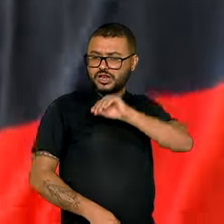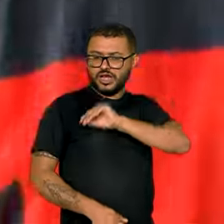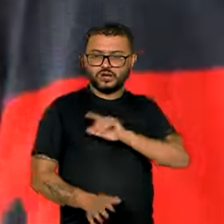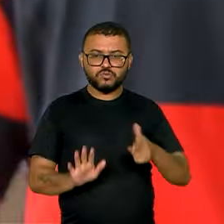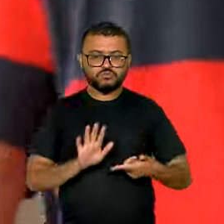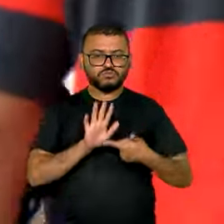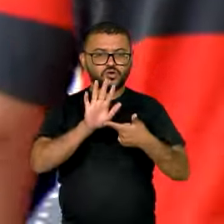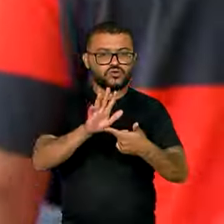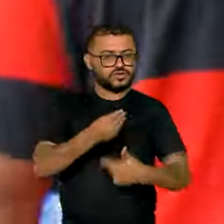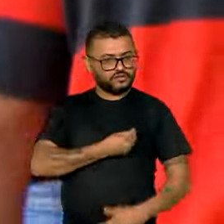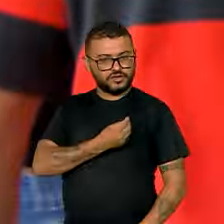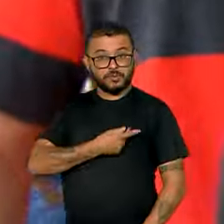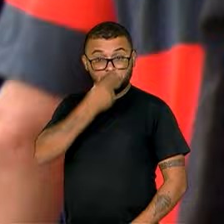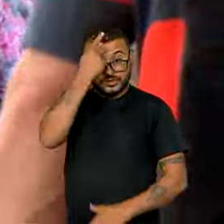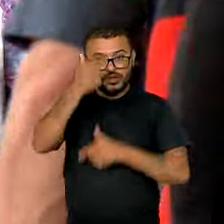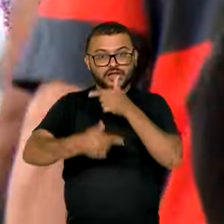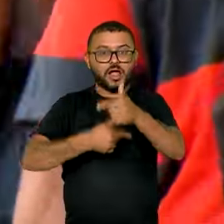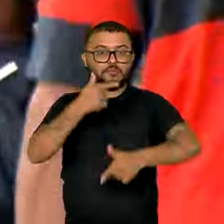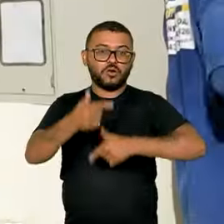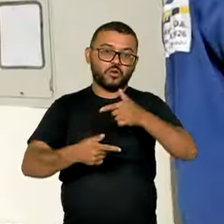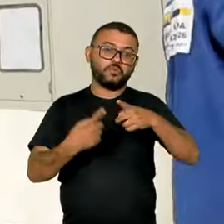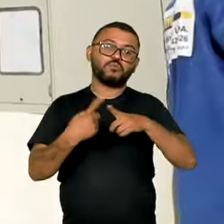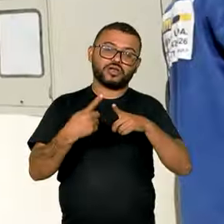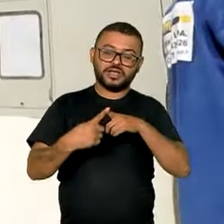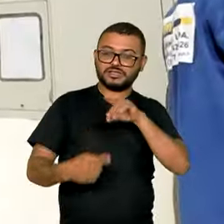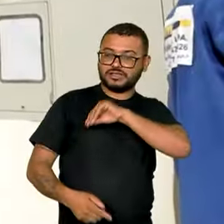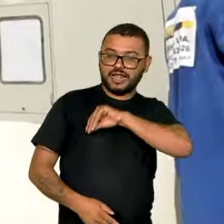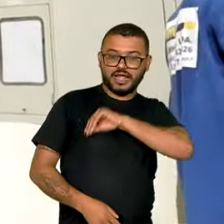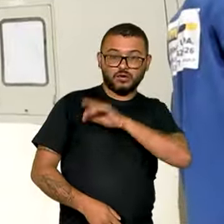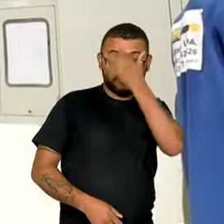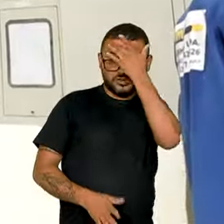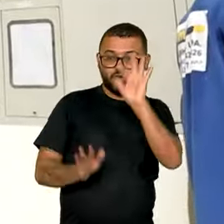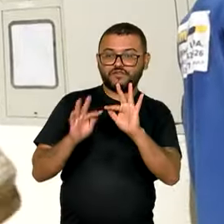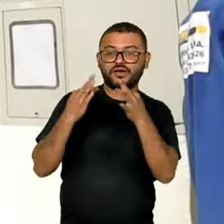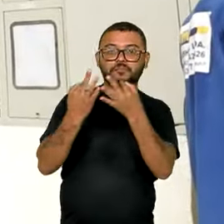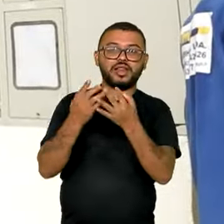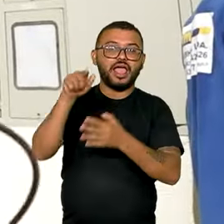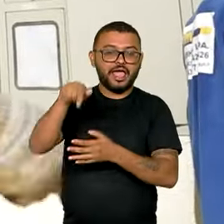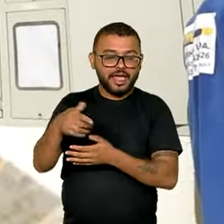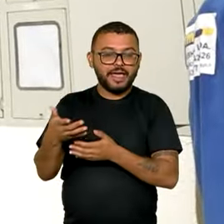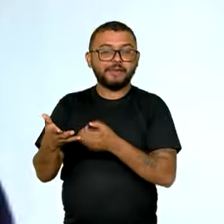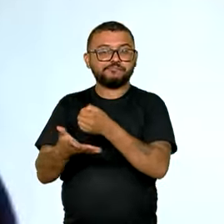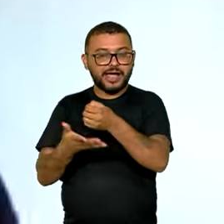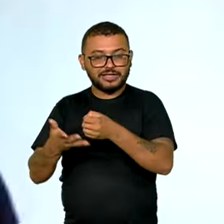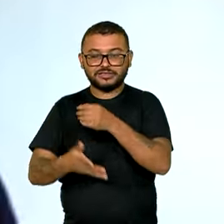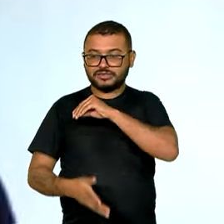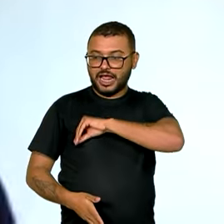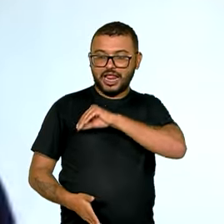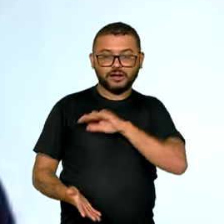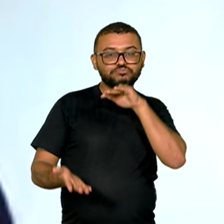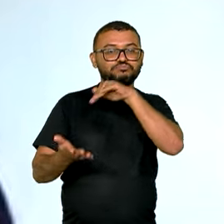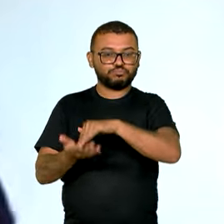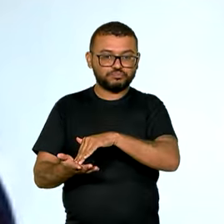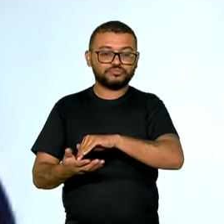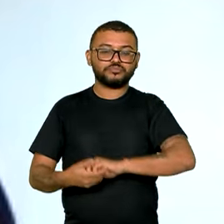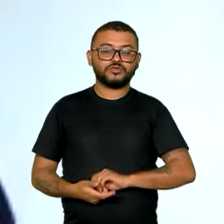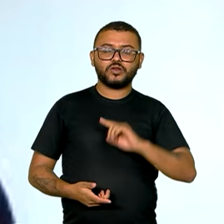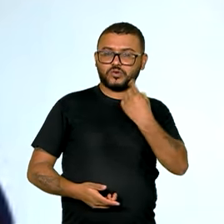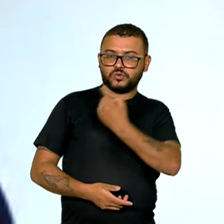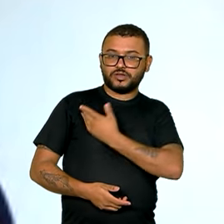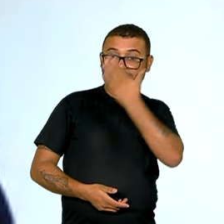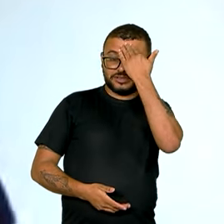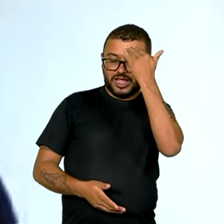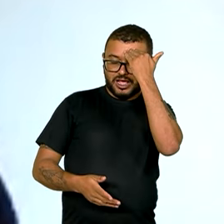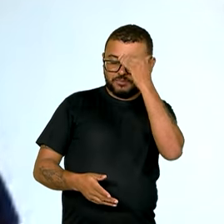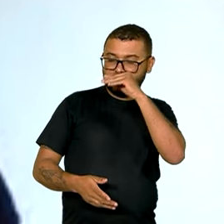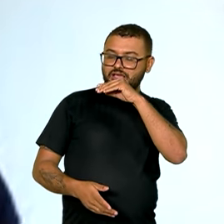a sobrevida aos trabalhadores, já que a renda de muitas famílias é baseada no salário mínimo. Ao eu garantir esse aumento acima